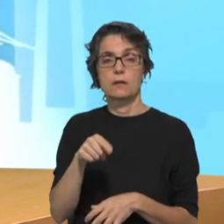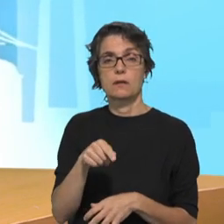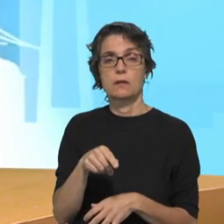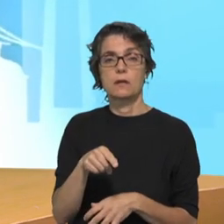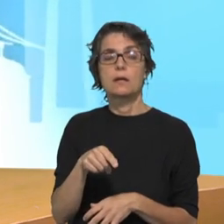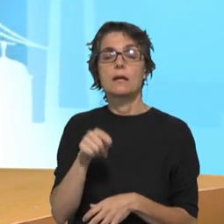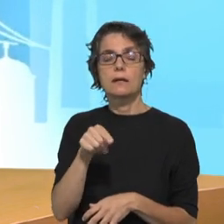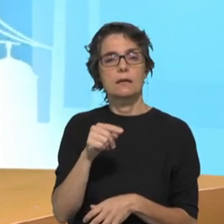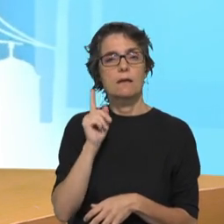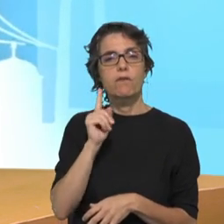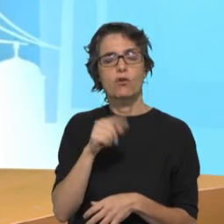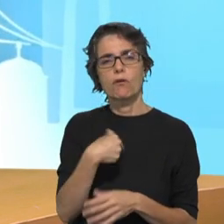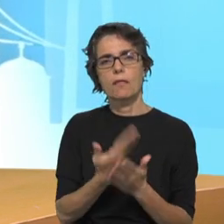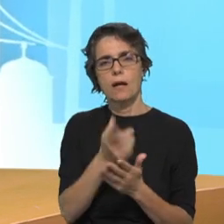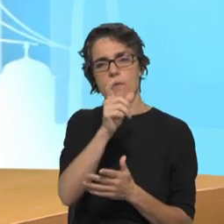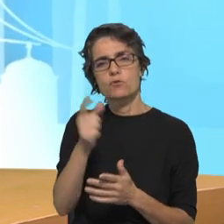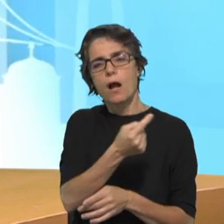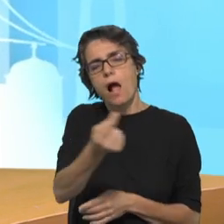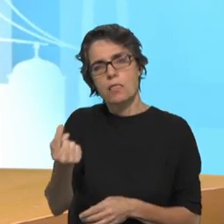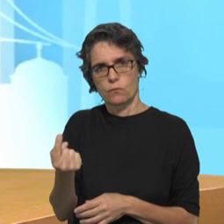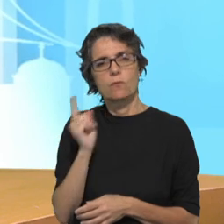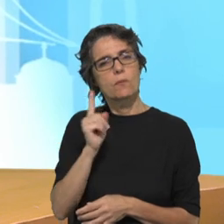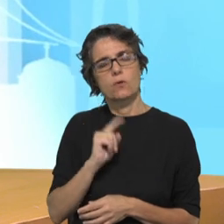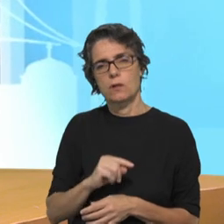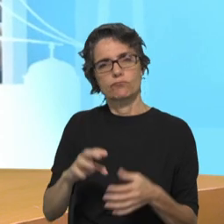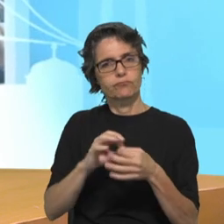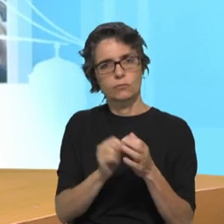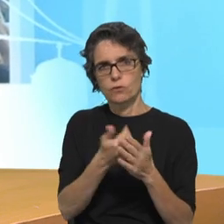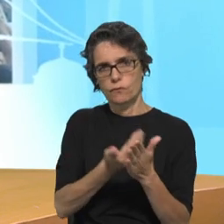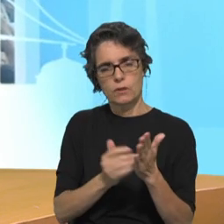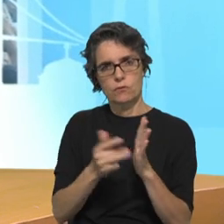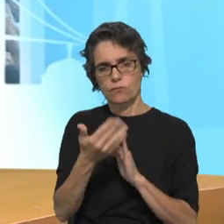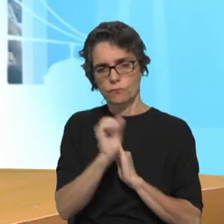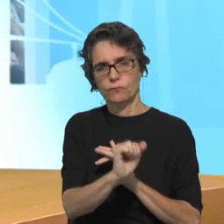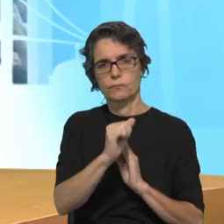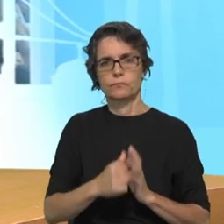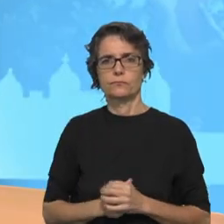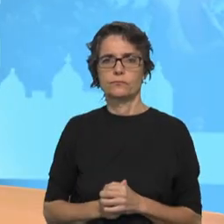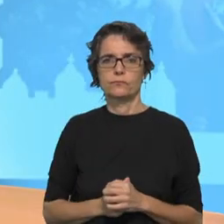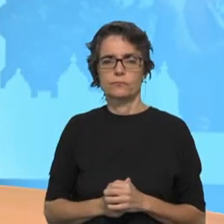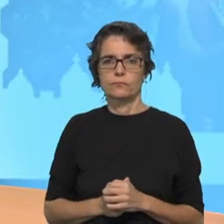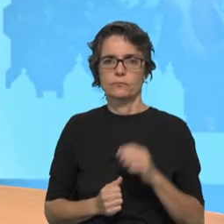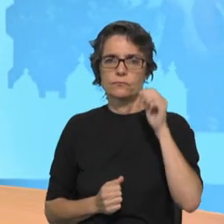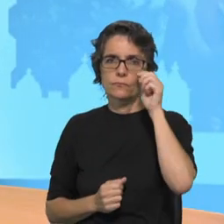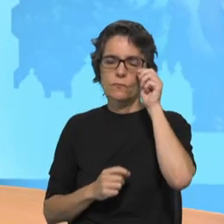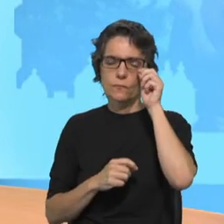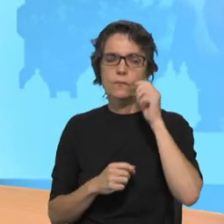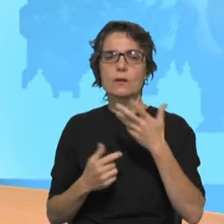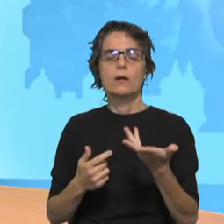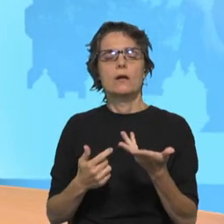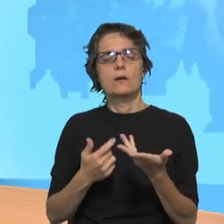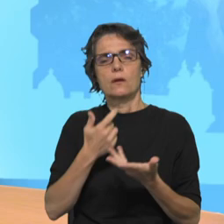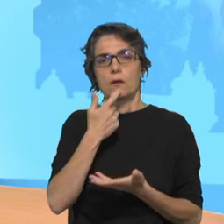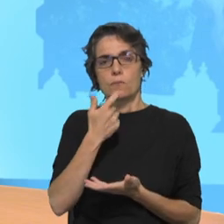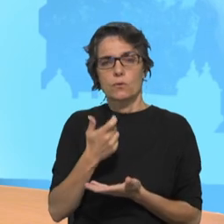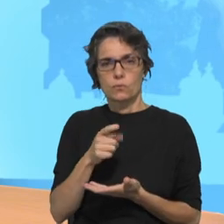é importante para sermos fiéis ao Evangelho de Jesus Cristo. Pablo Luís Marinho, como é que vai ser assinalado